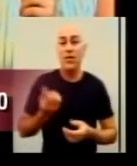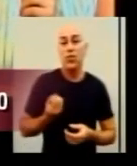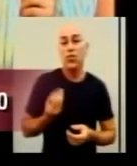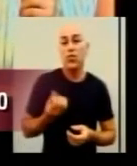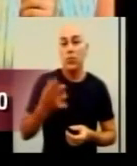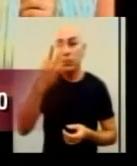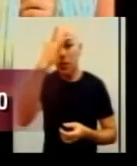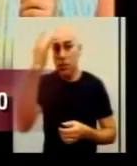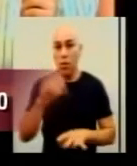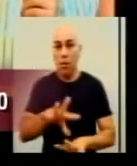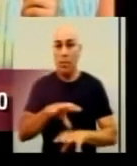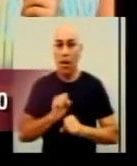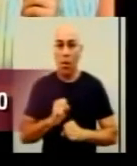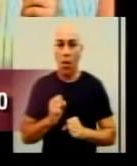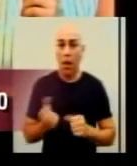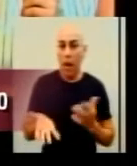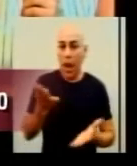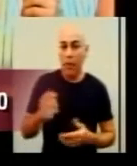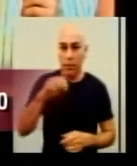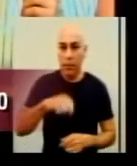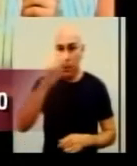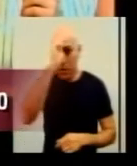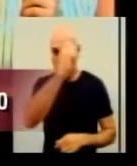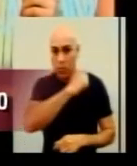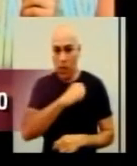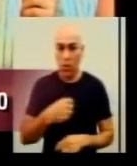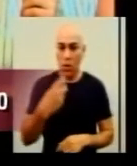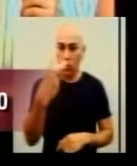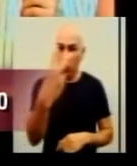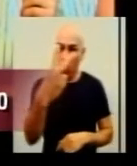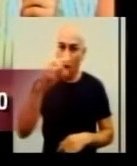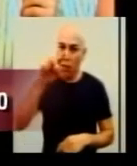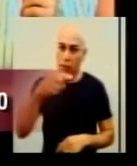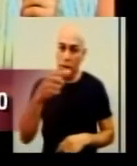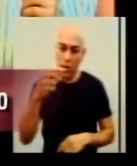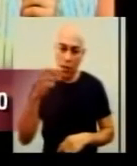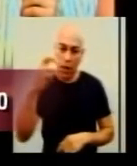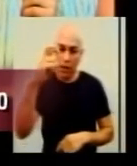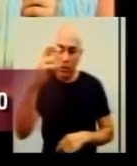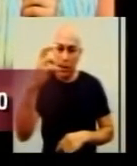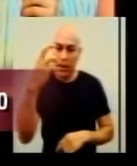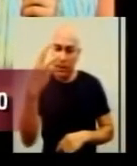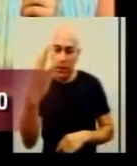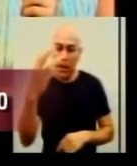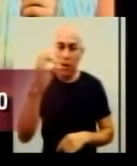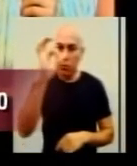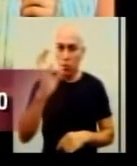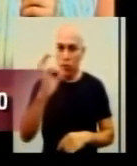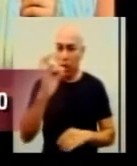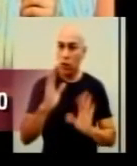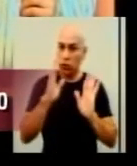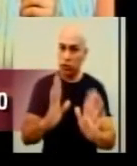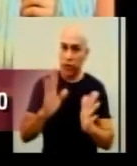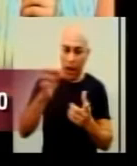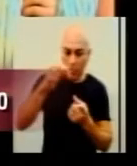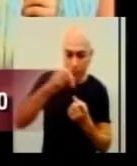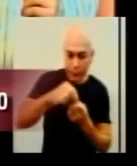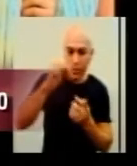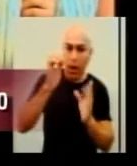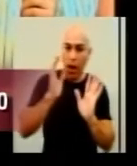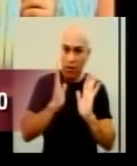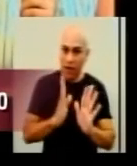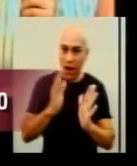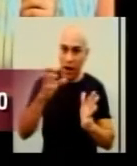residentes aqui em Rio Preto. Então nós temos 2,53% dos casos leves notificados e confirmados da doença